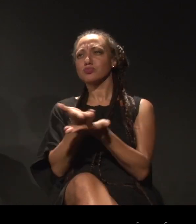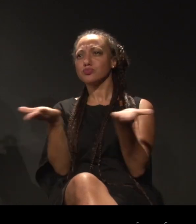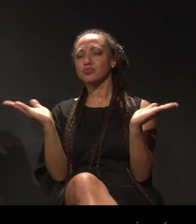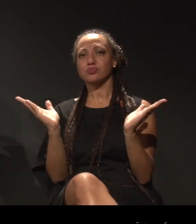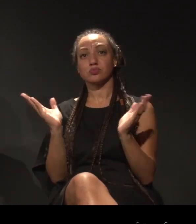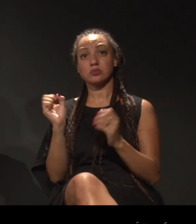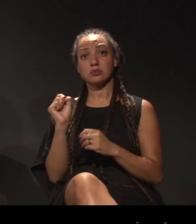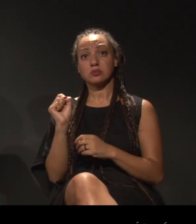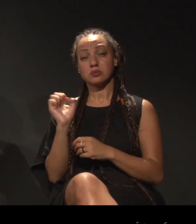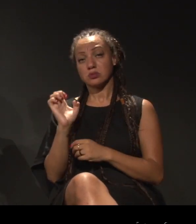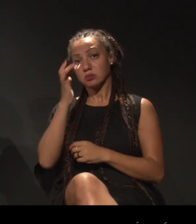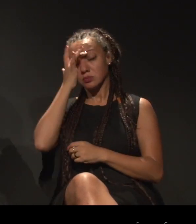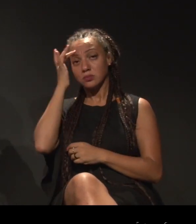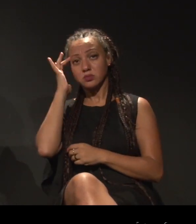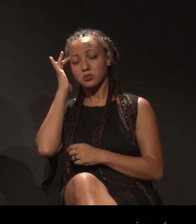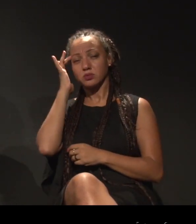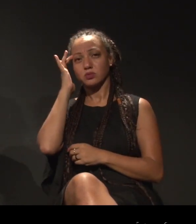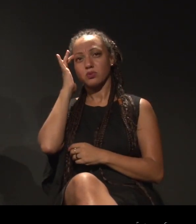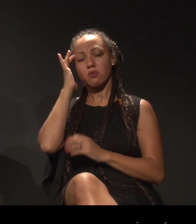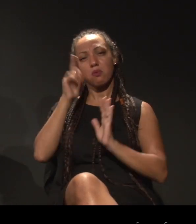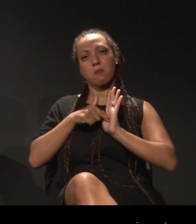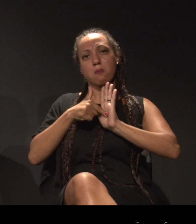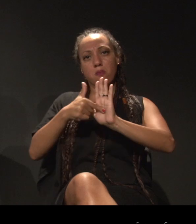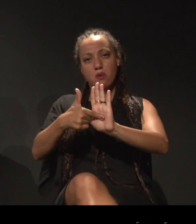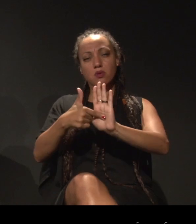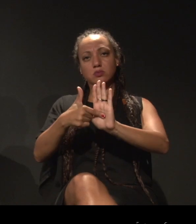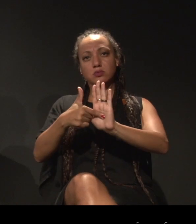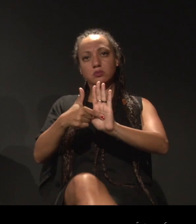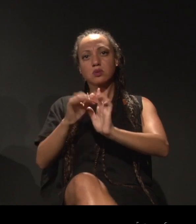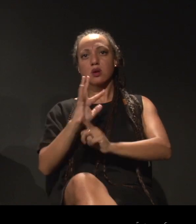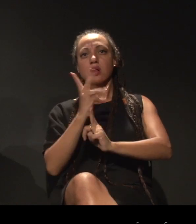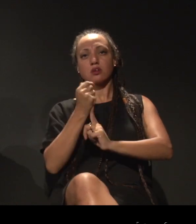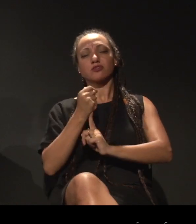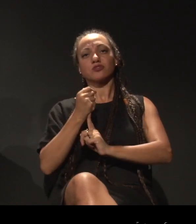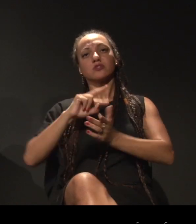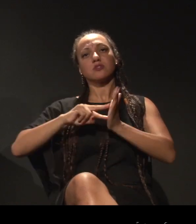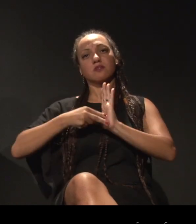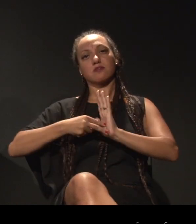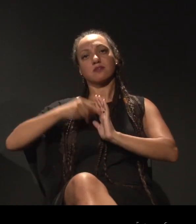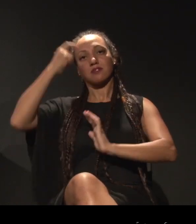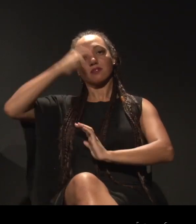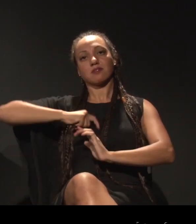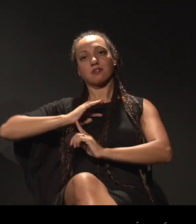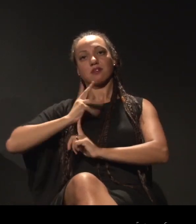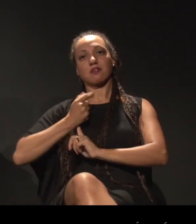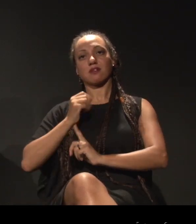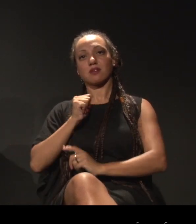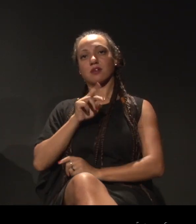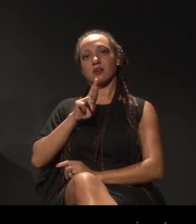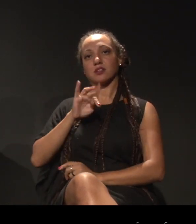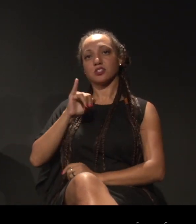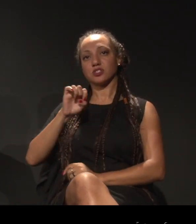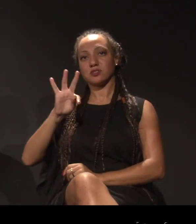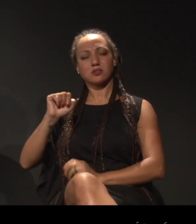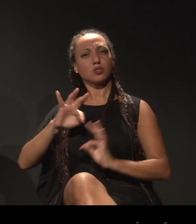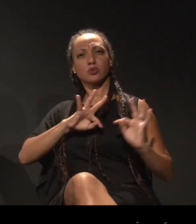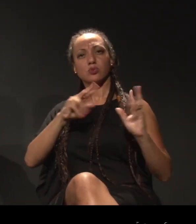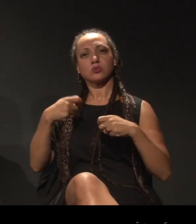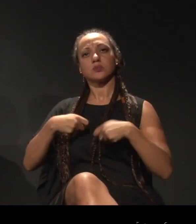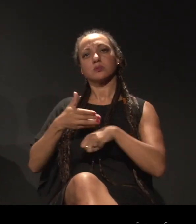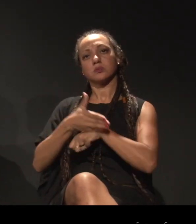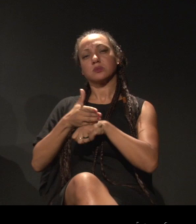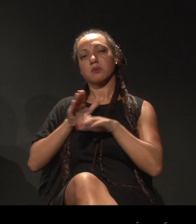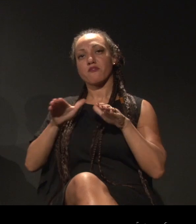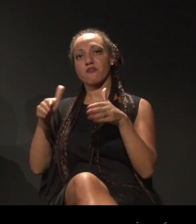aqueles que são, que se expressam através da arte, todos têm que estar nos fóruns, todos,